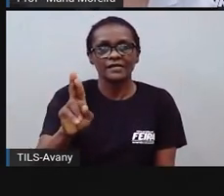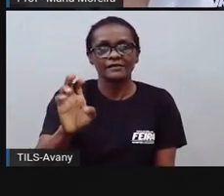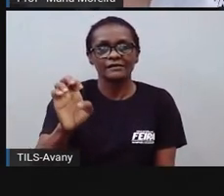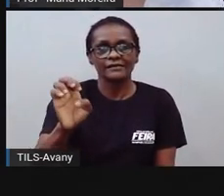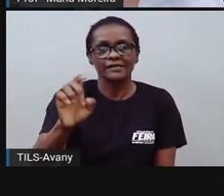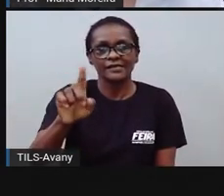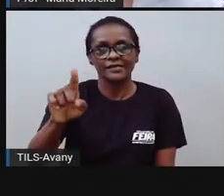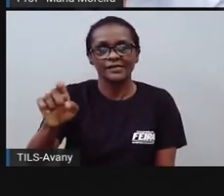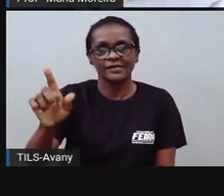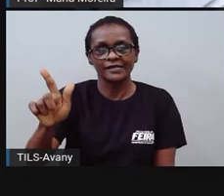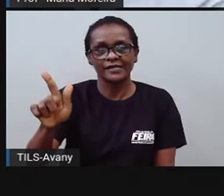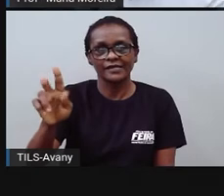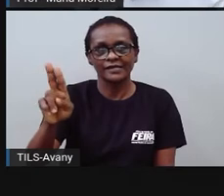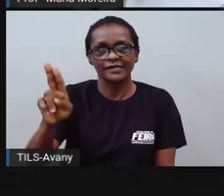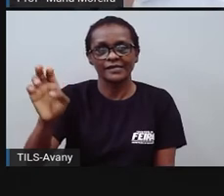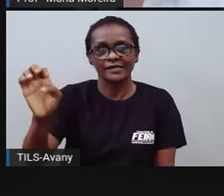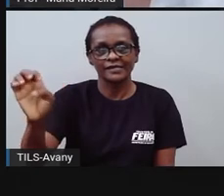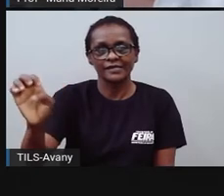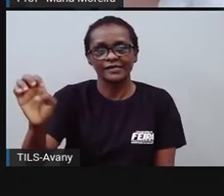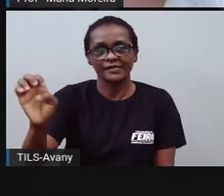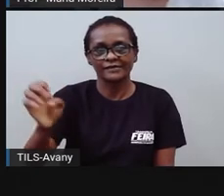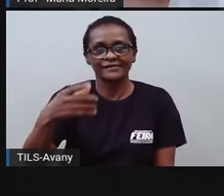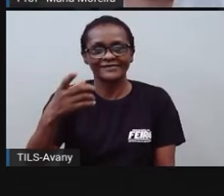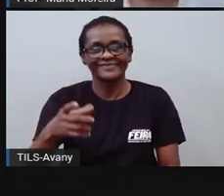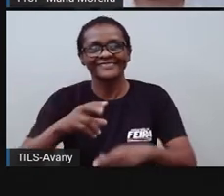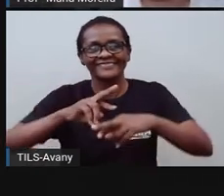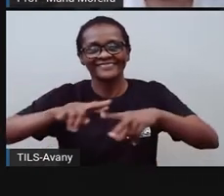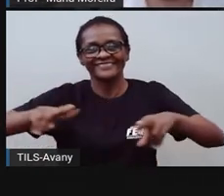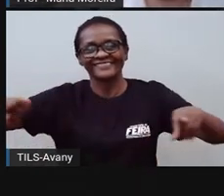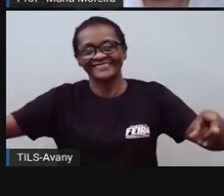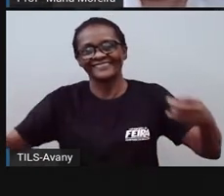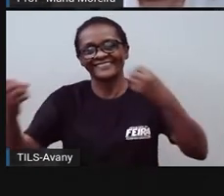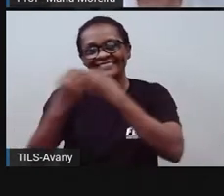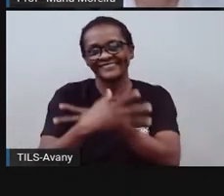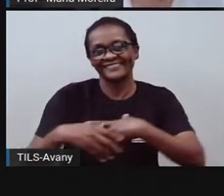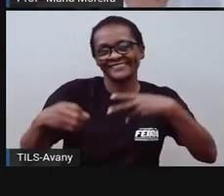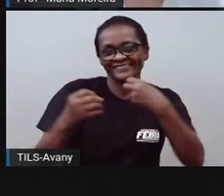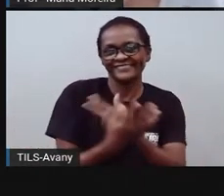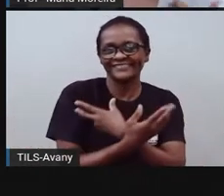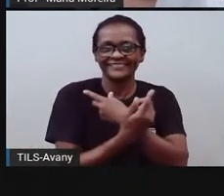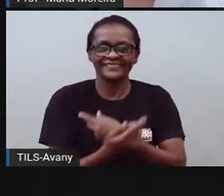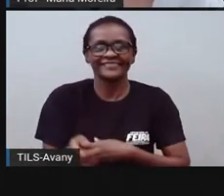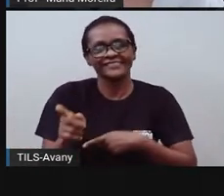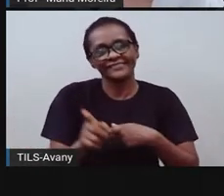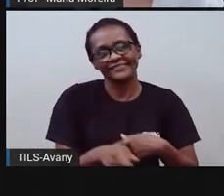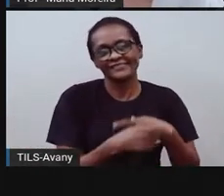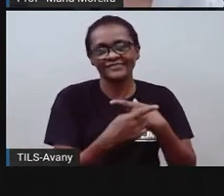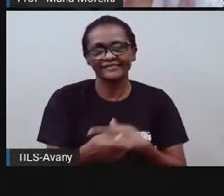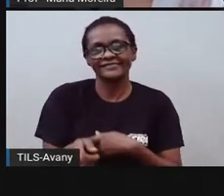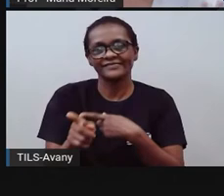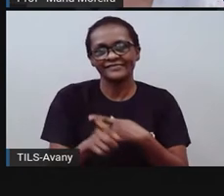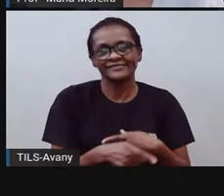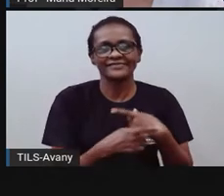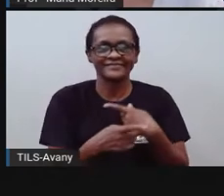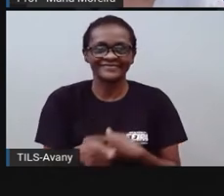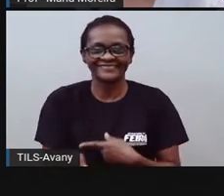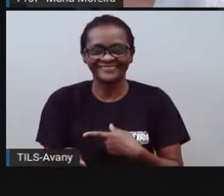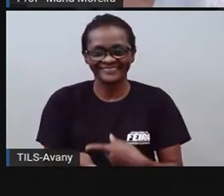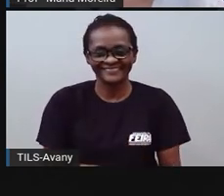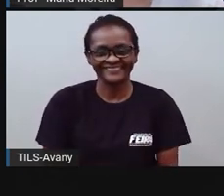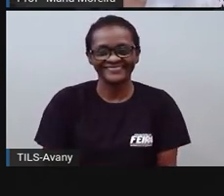axé baiano, o milha, não é do tempo de vocês, mais uma vez, né? Não que a Pró seja velha, longe